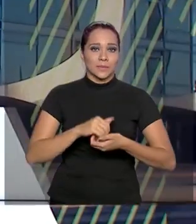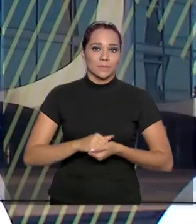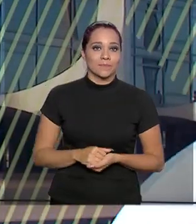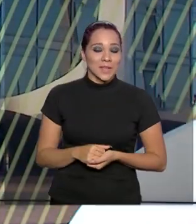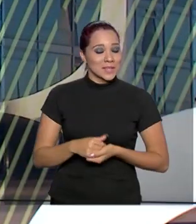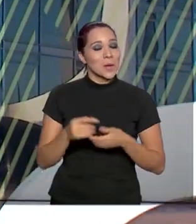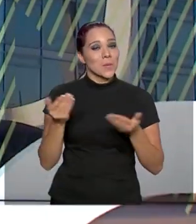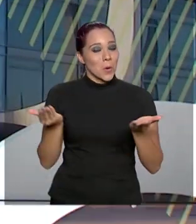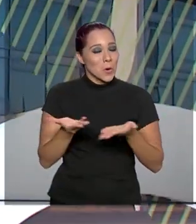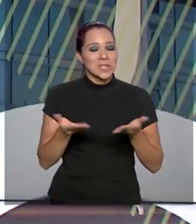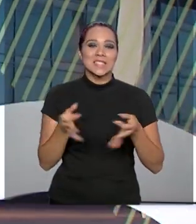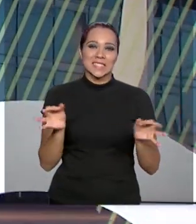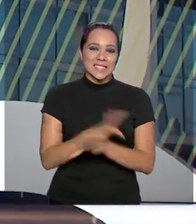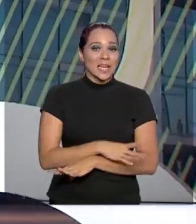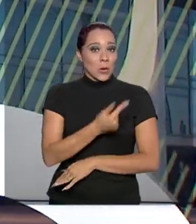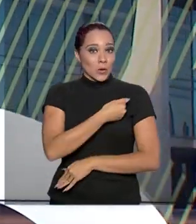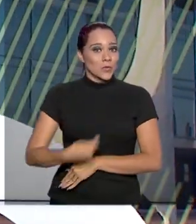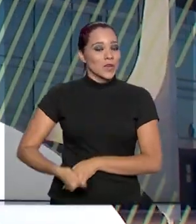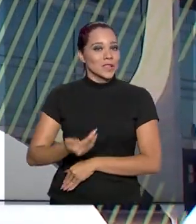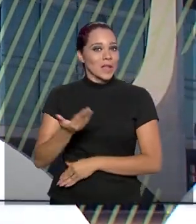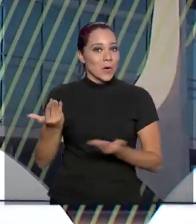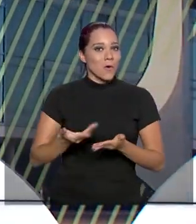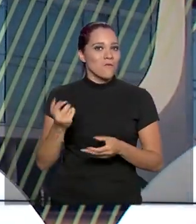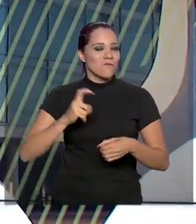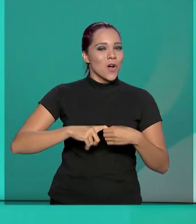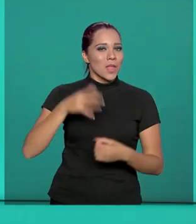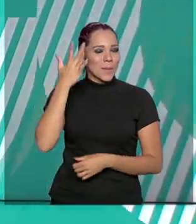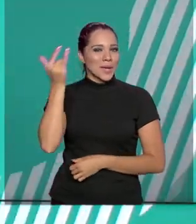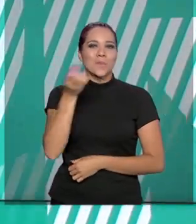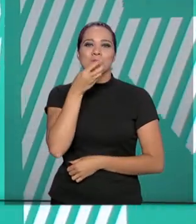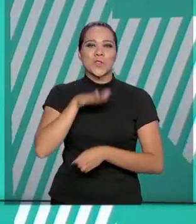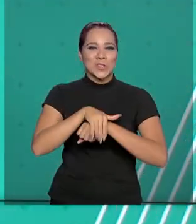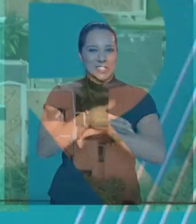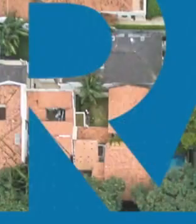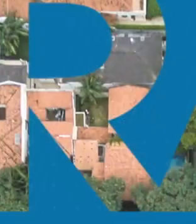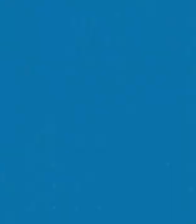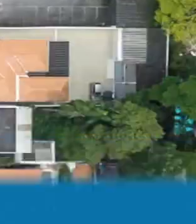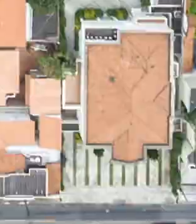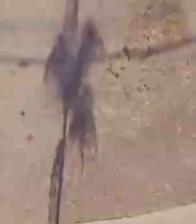A gente fica por aqui. E o governo agora volta amanhã. Boa noite para você.